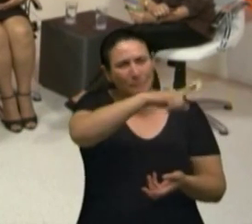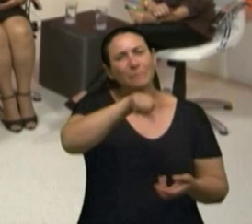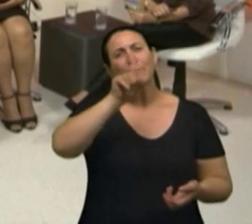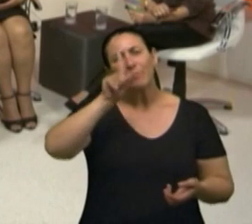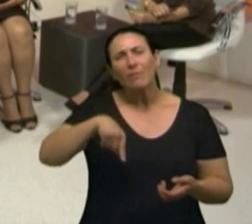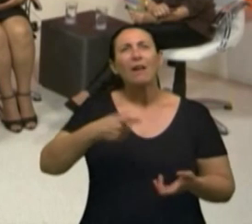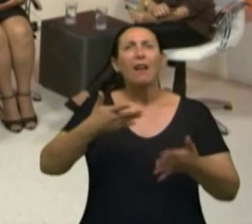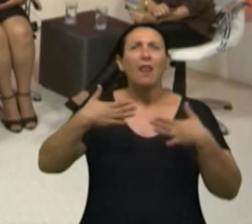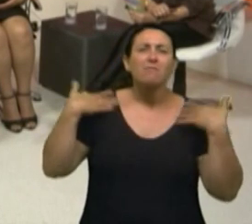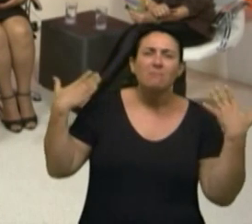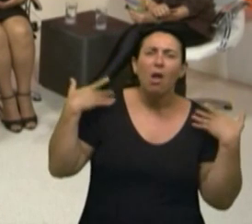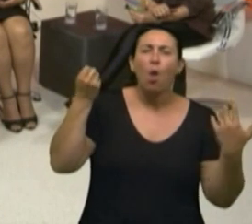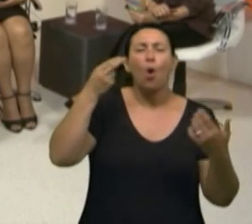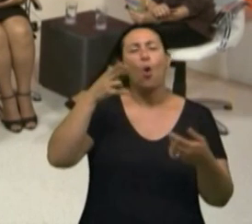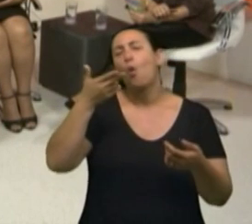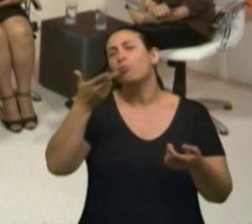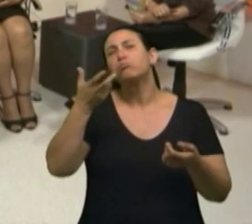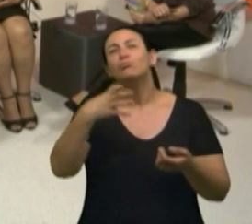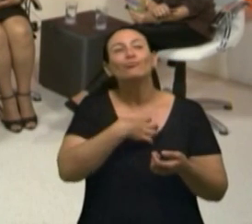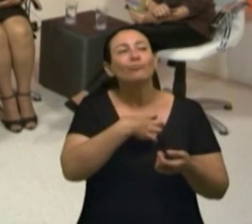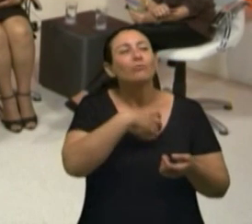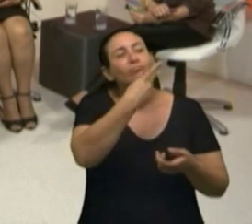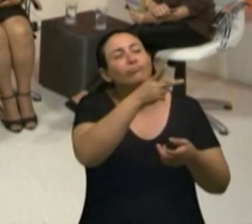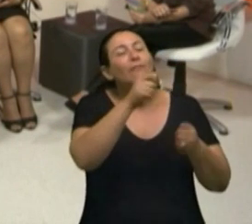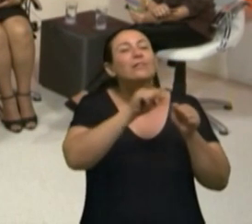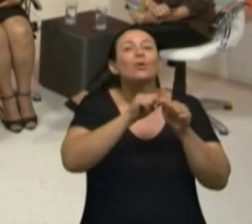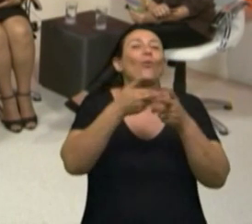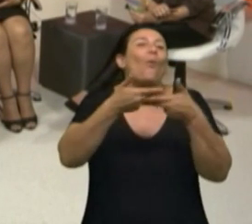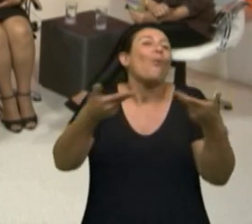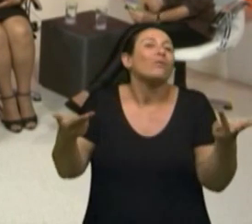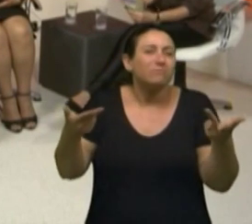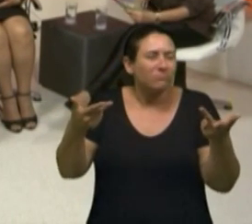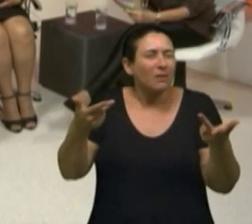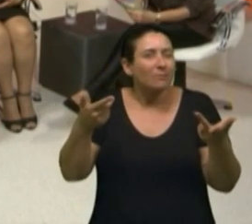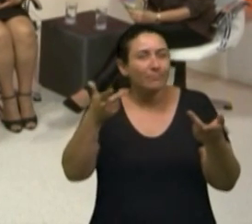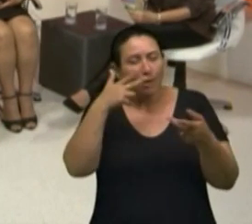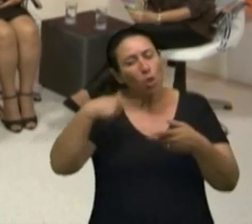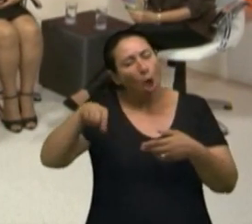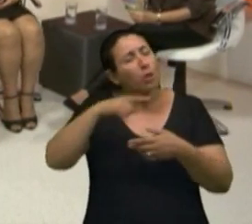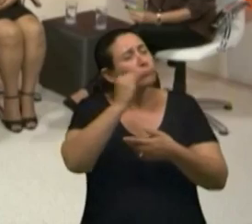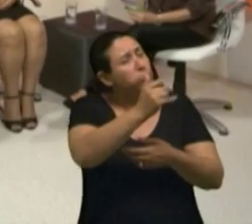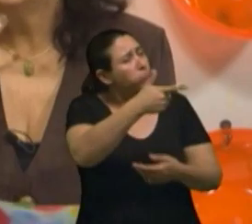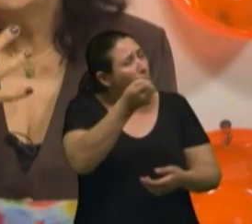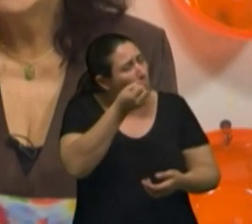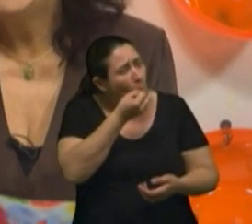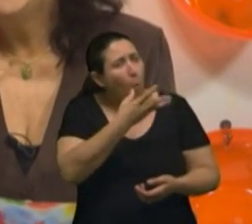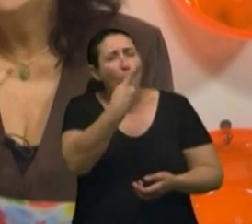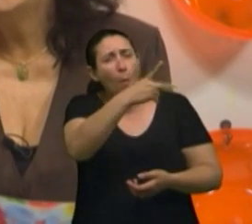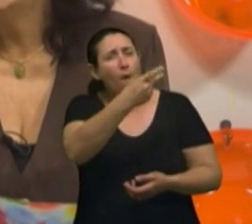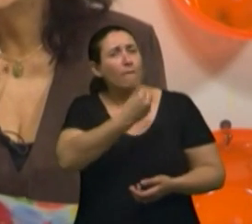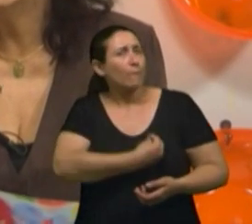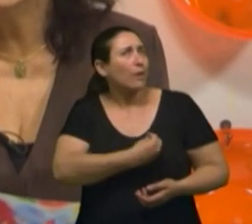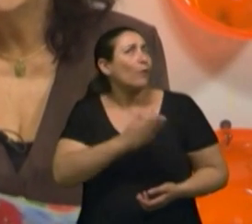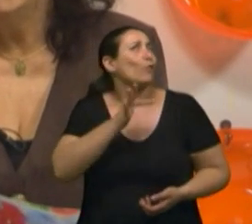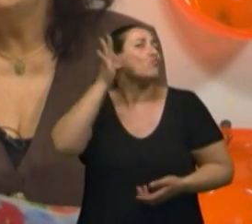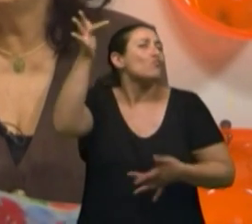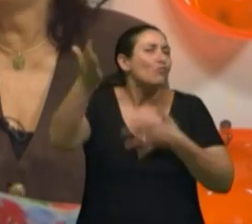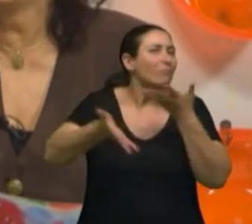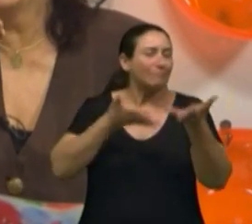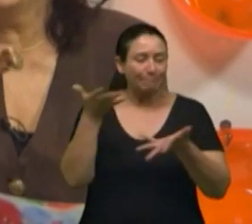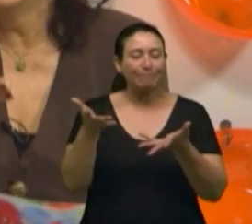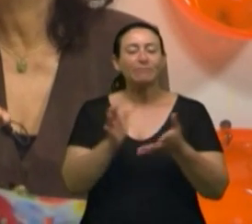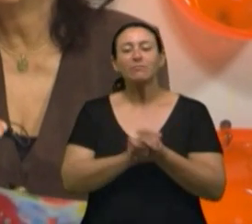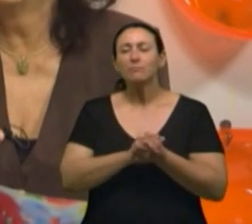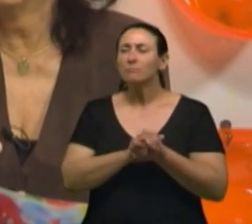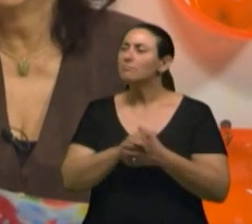seja, com uma outra atividade, né? Então, para isso, gente planta essa semente do novo projeto de vida. E essa troca entre os que estão